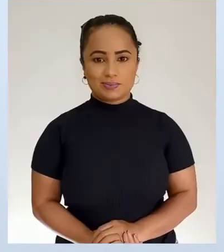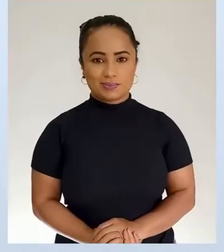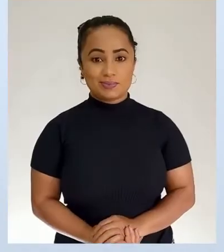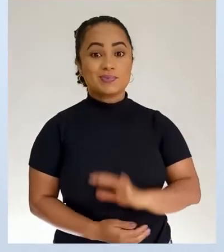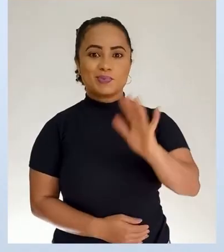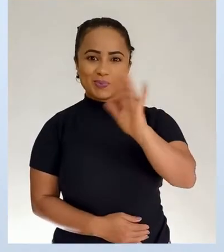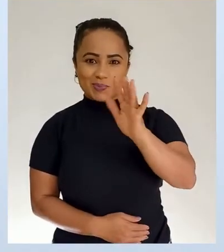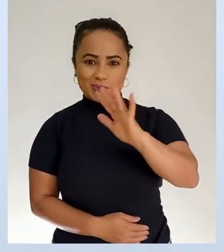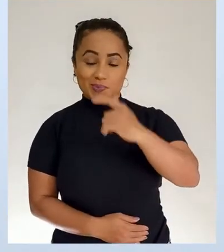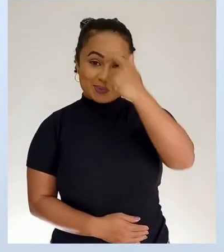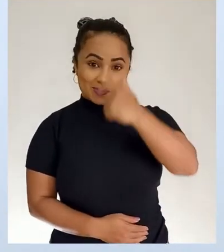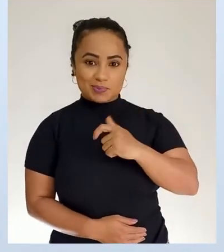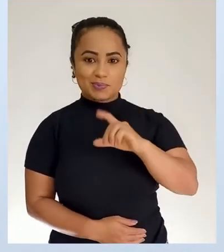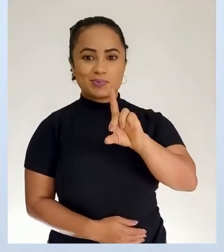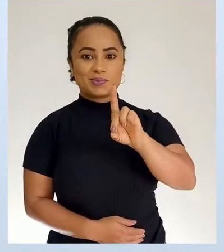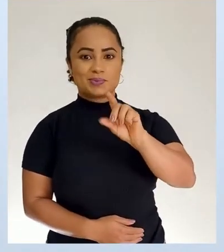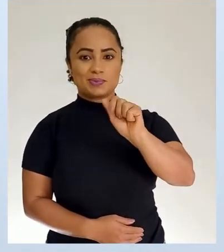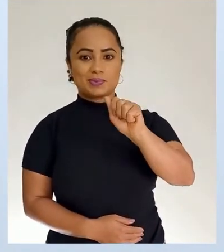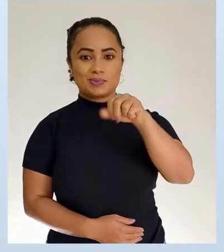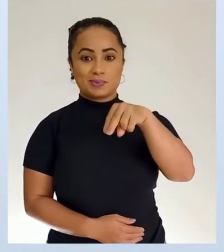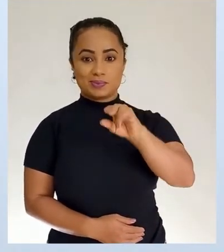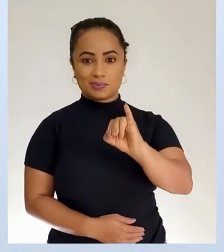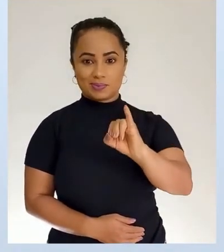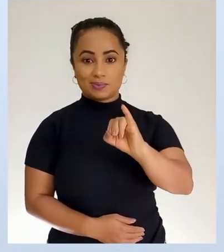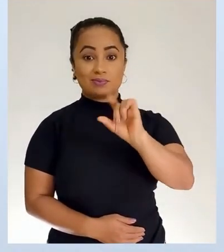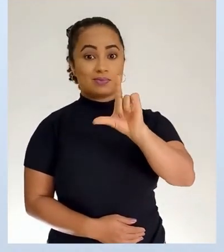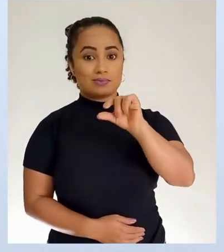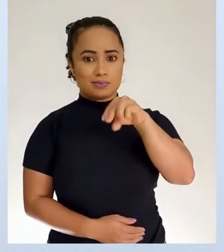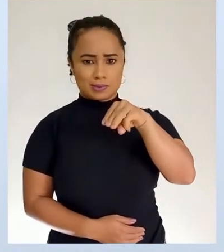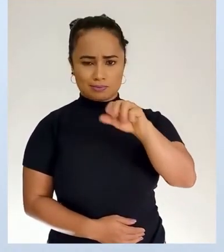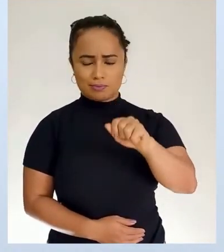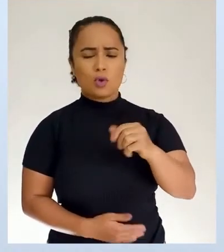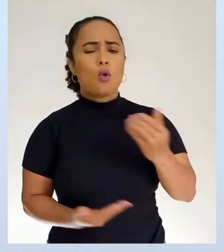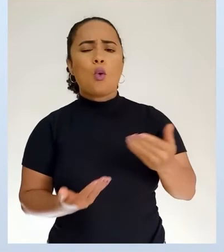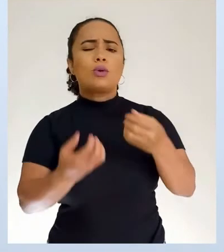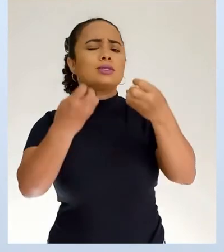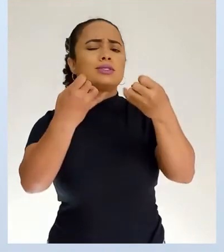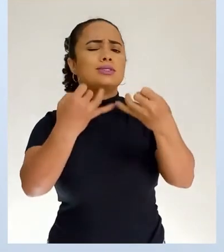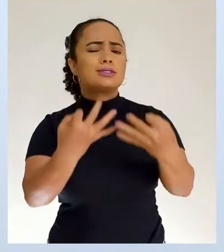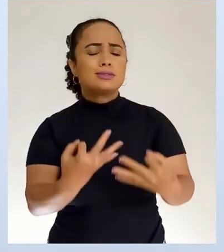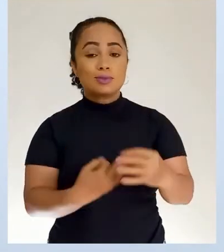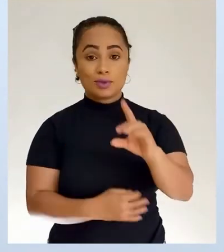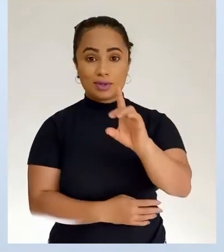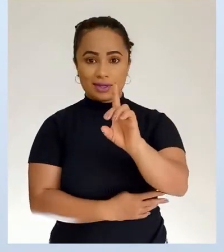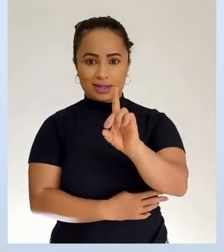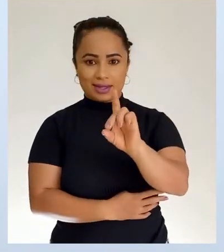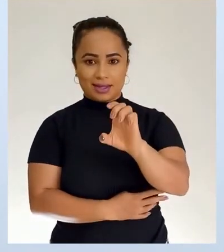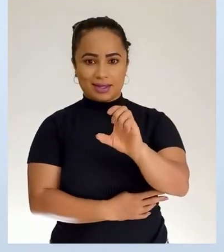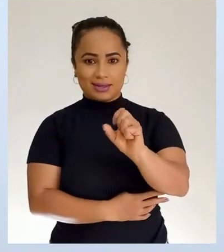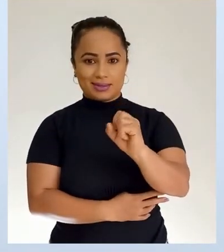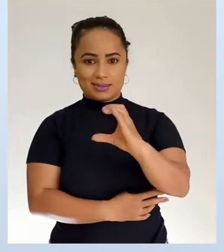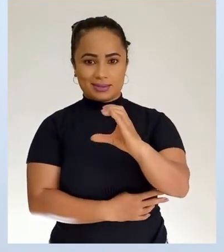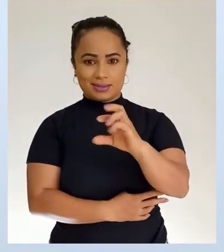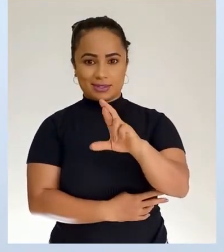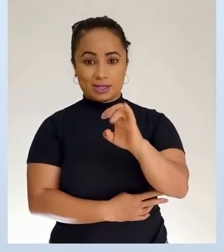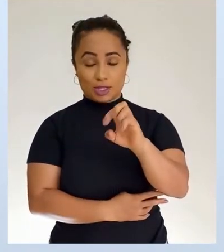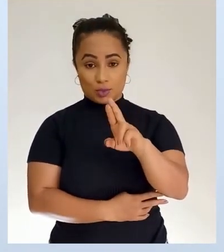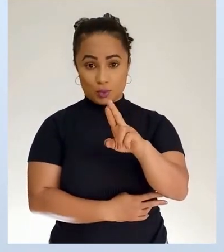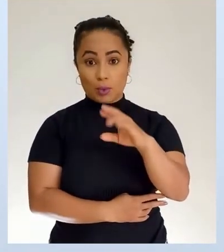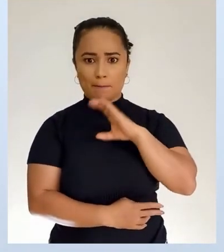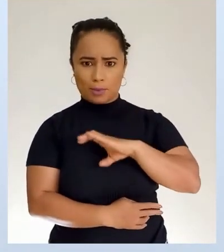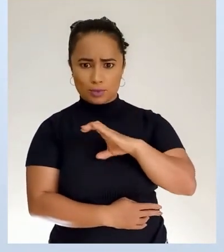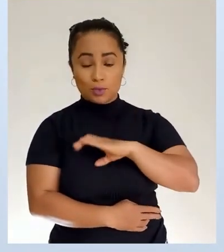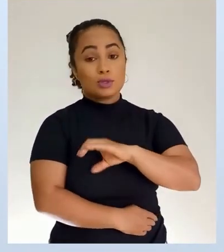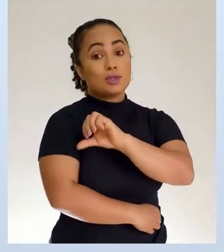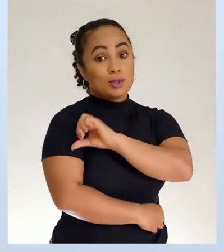Olá, eu sou a professora Dani Lima. Vamos falar um pouco sobre descritores de língua portuguesa do nono ano